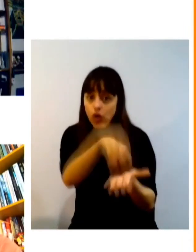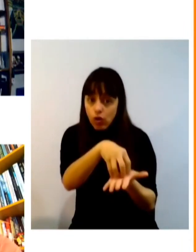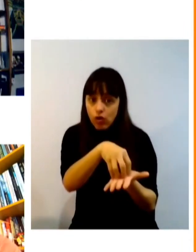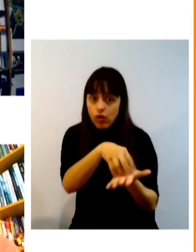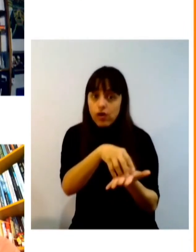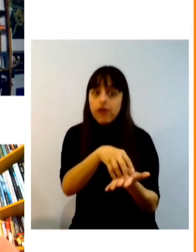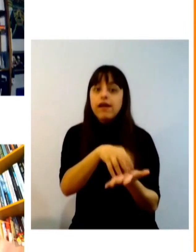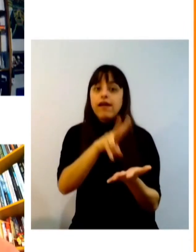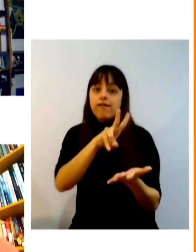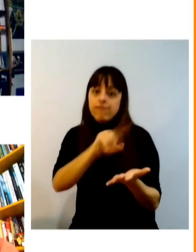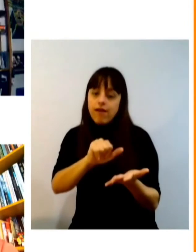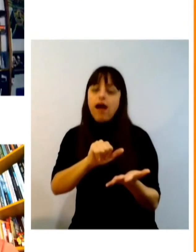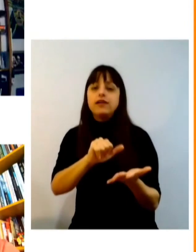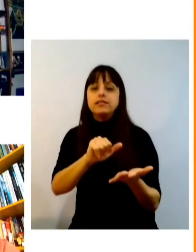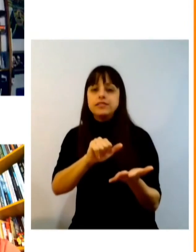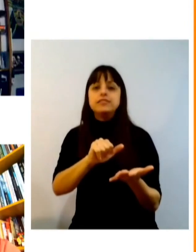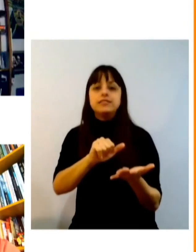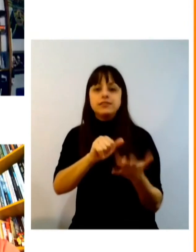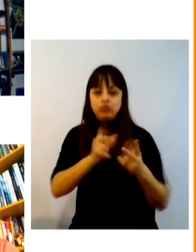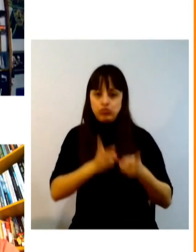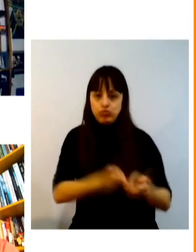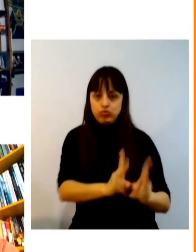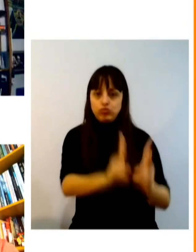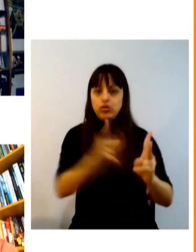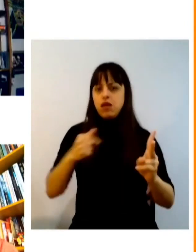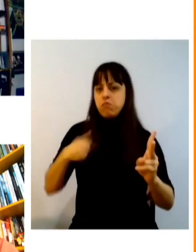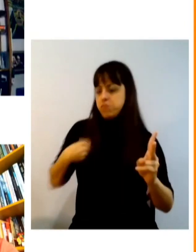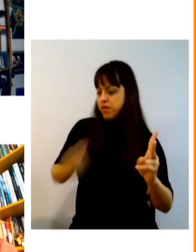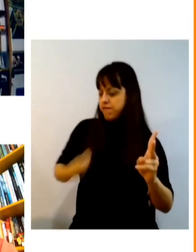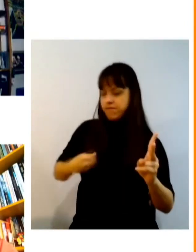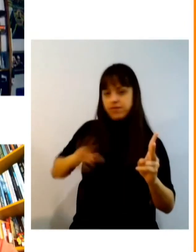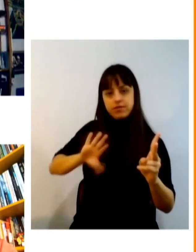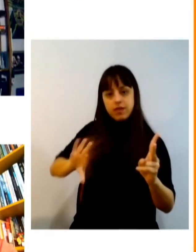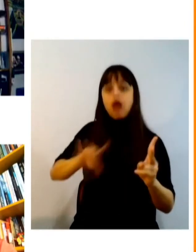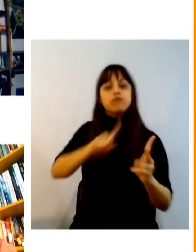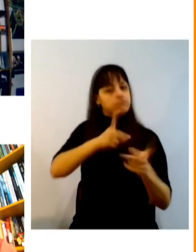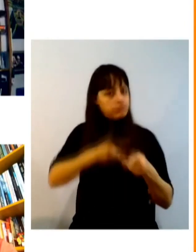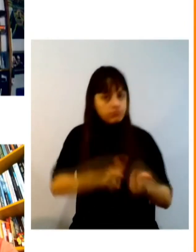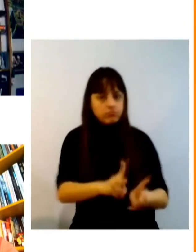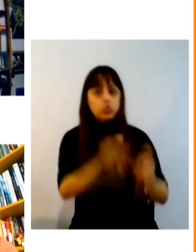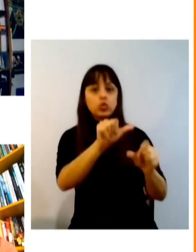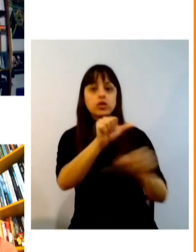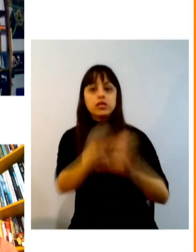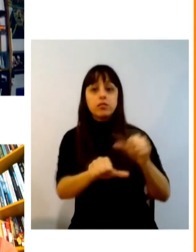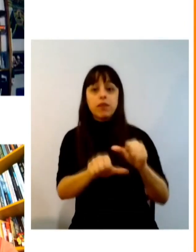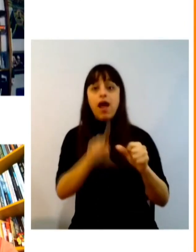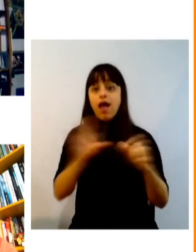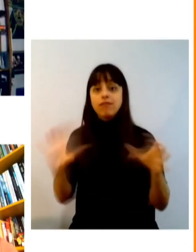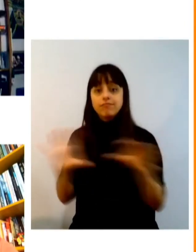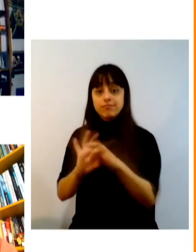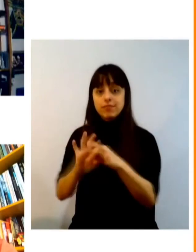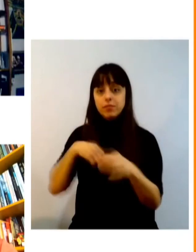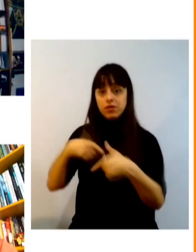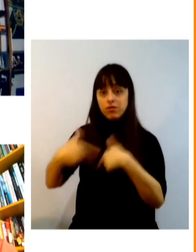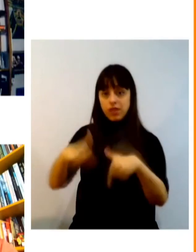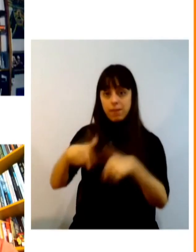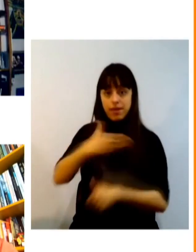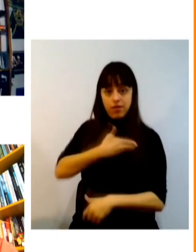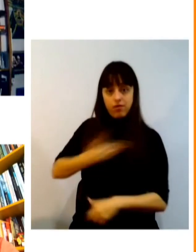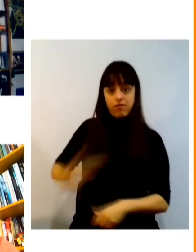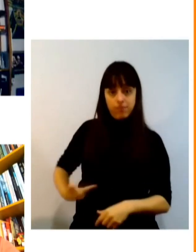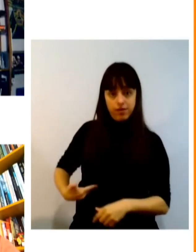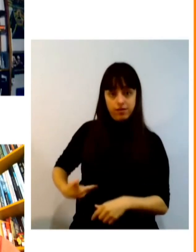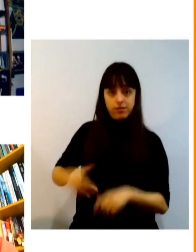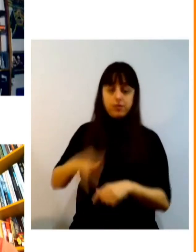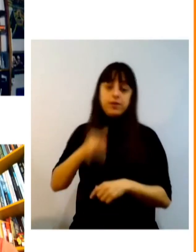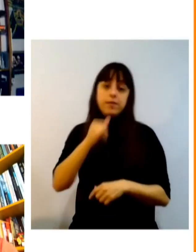possíveis eu posso terminar a minha vida décadas ficar lá décadas e não faria as grandes